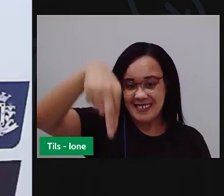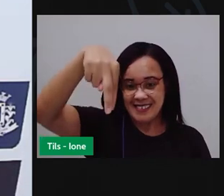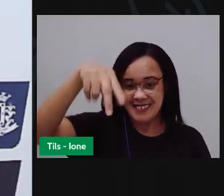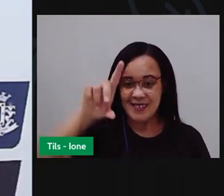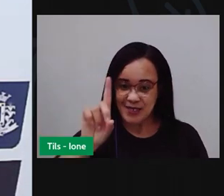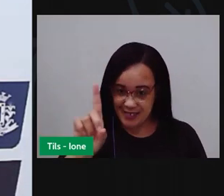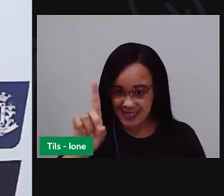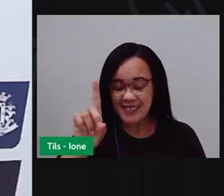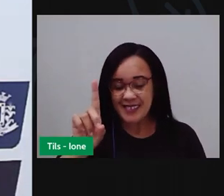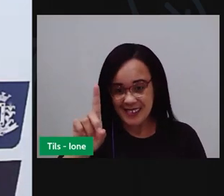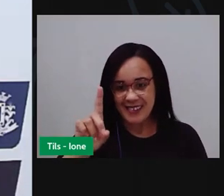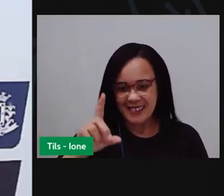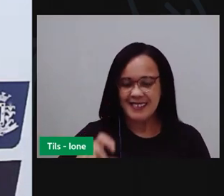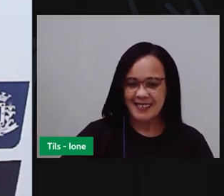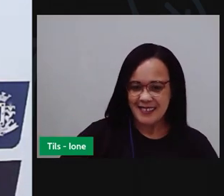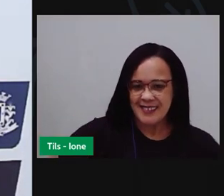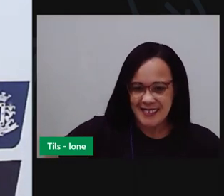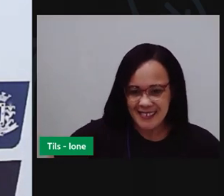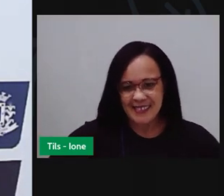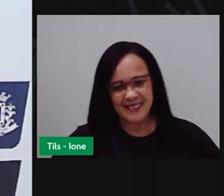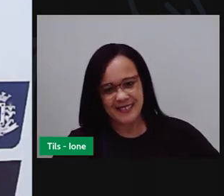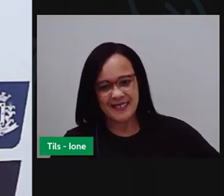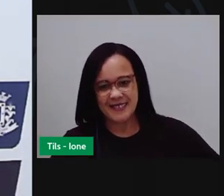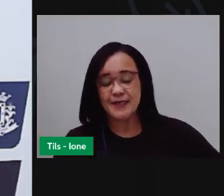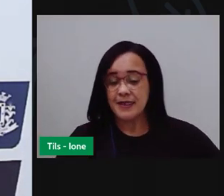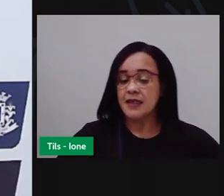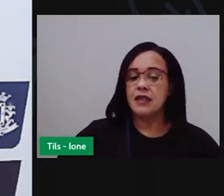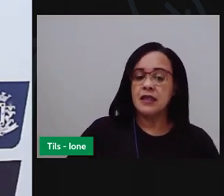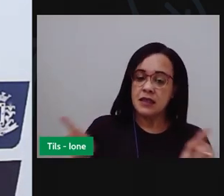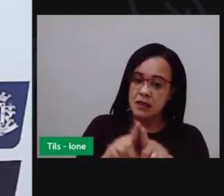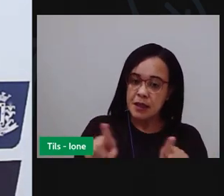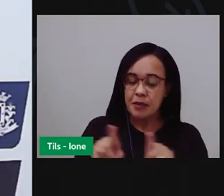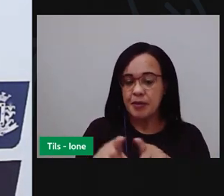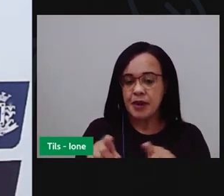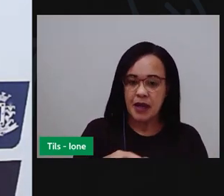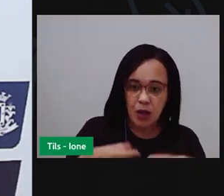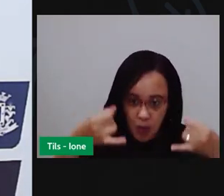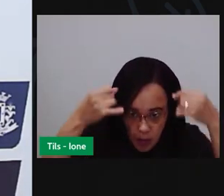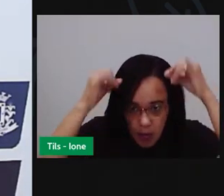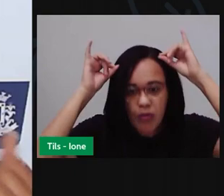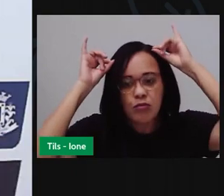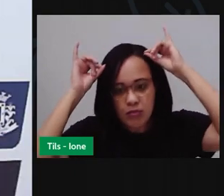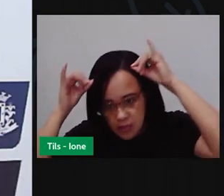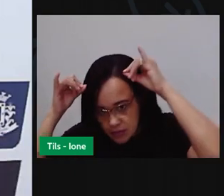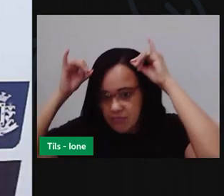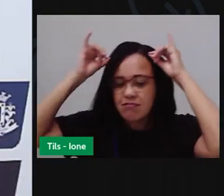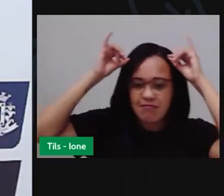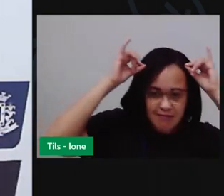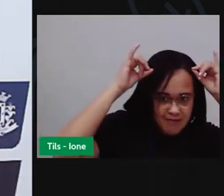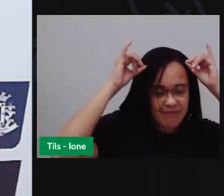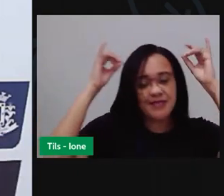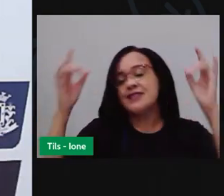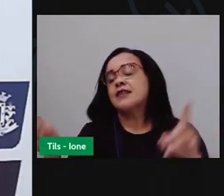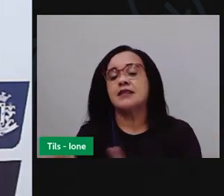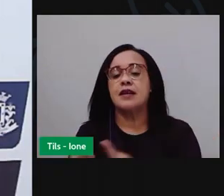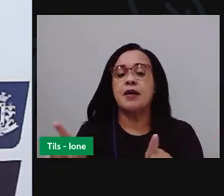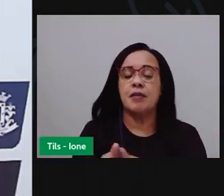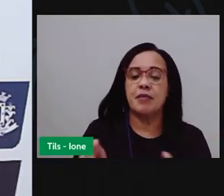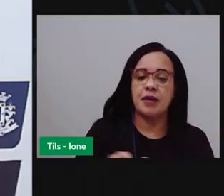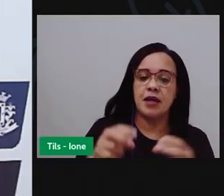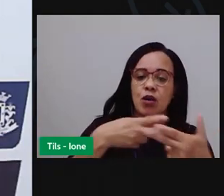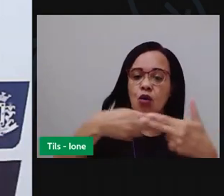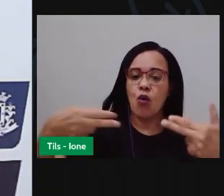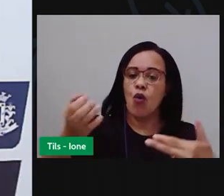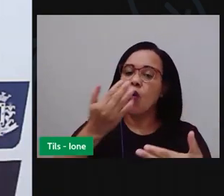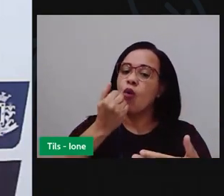quadrilha, como também o Bumba Meu Boi. Relembramos comidas típicas, como bolo de